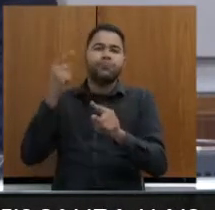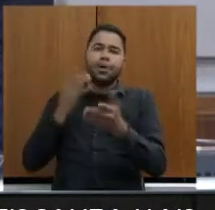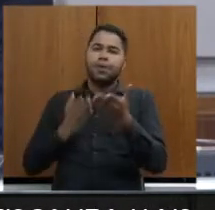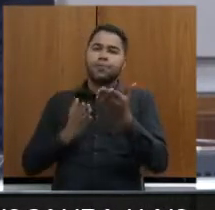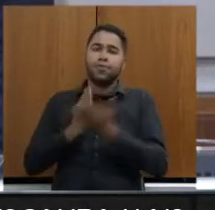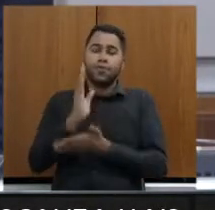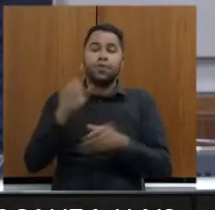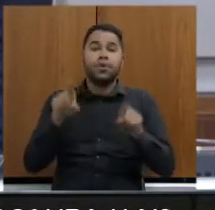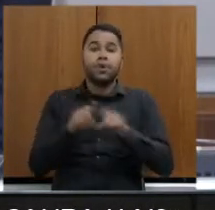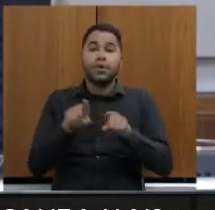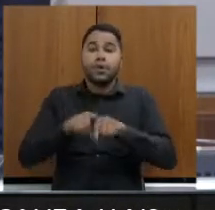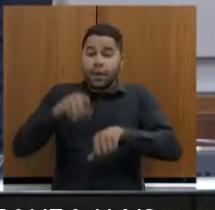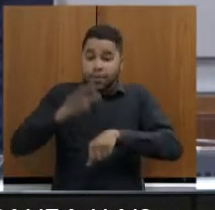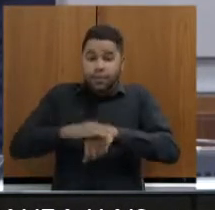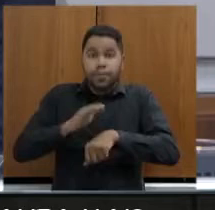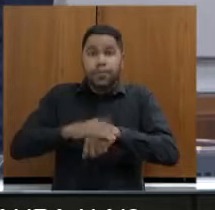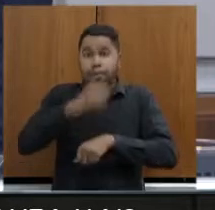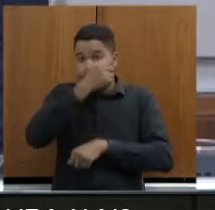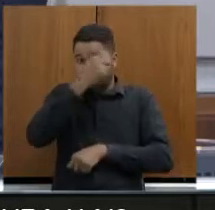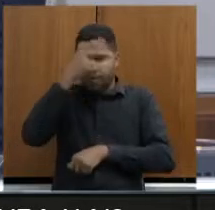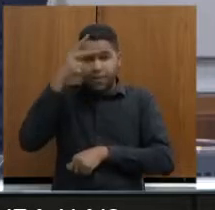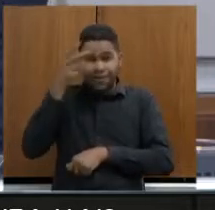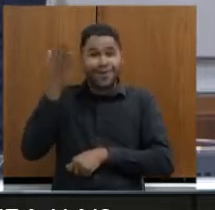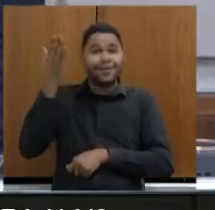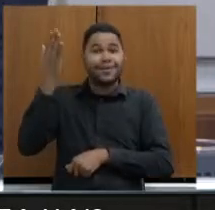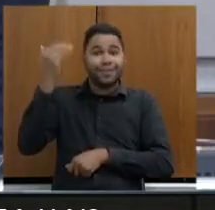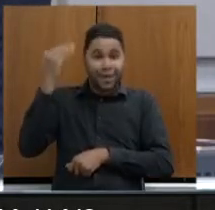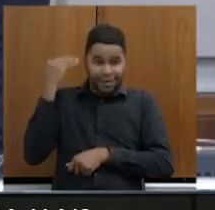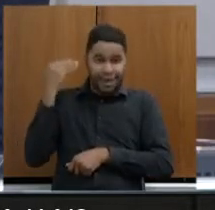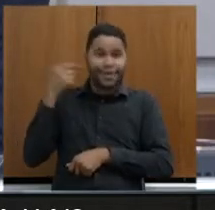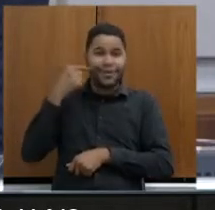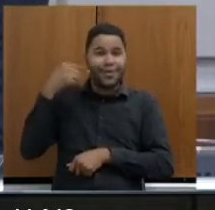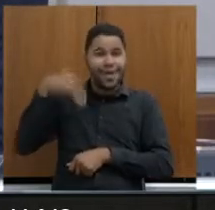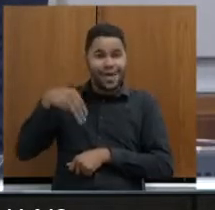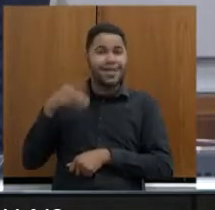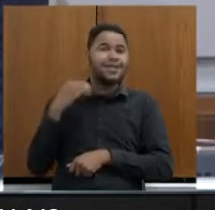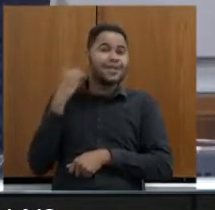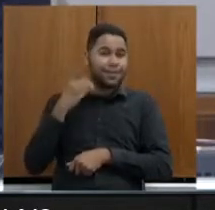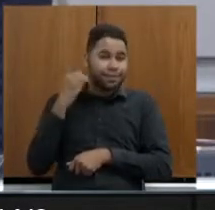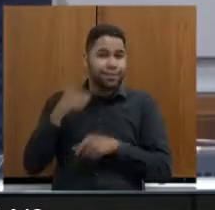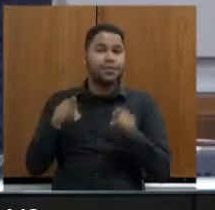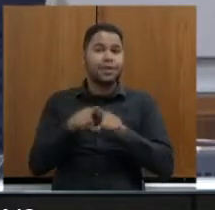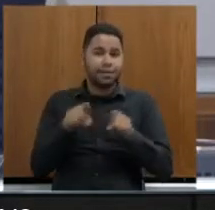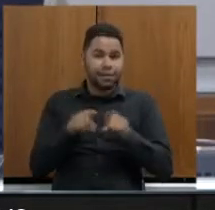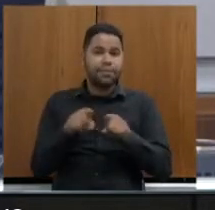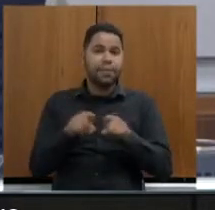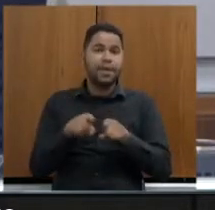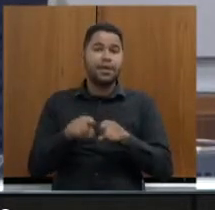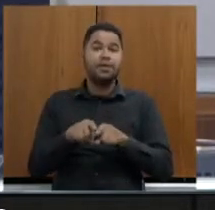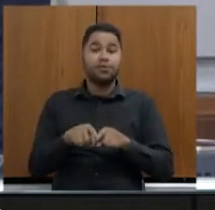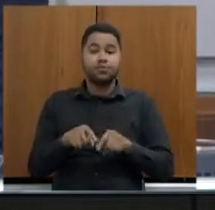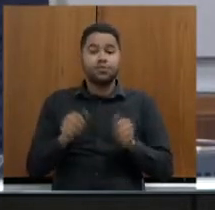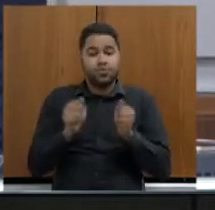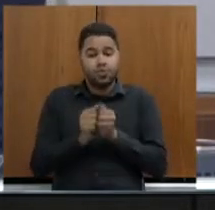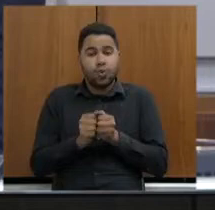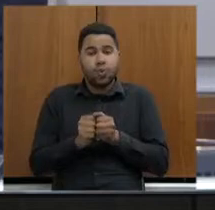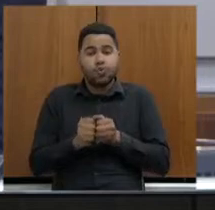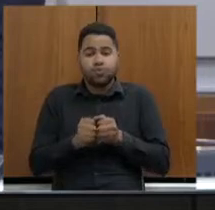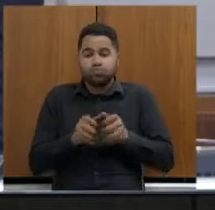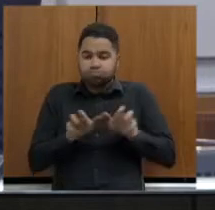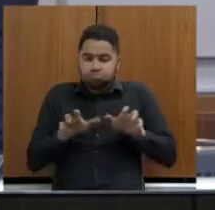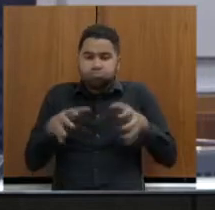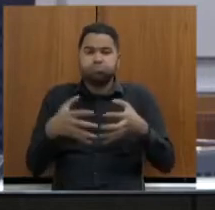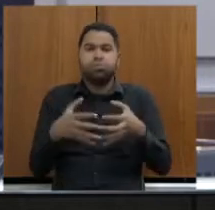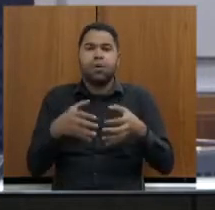inclusive pela própria prefeita, quando era deputada e quando era prefeita e tinha assento no Conselho Metropolitano. Temos as